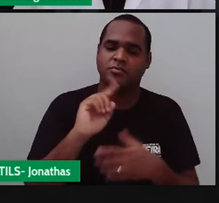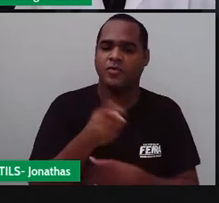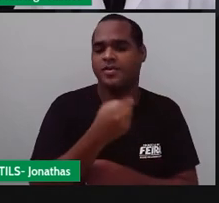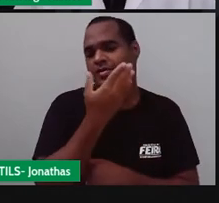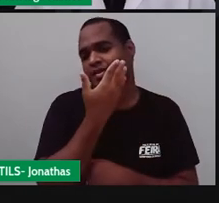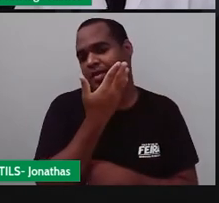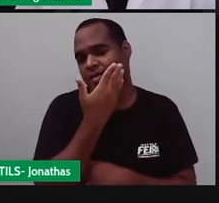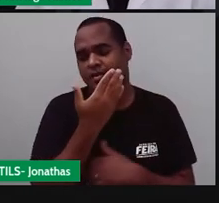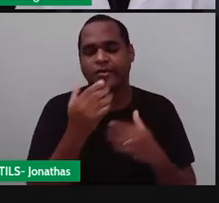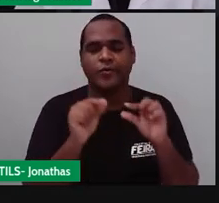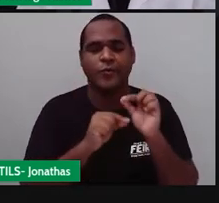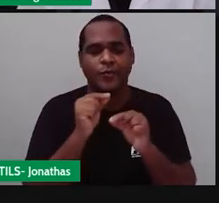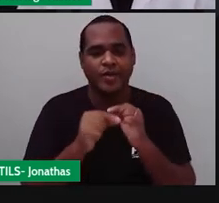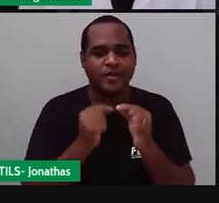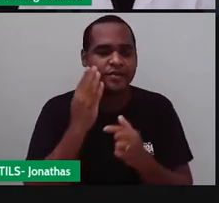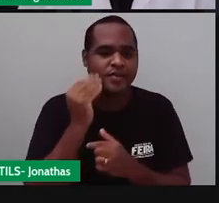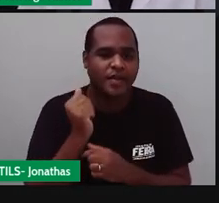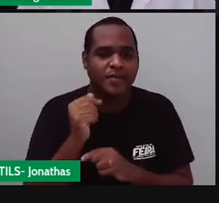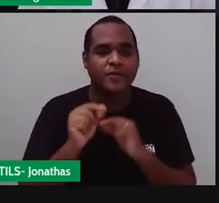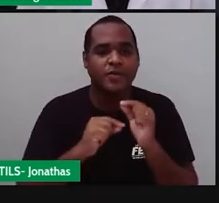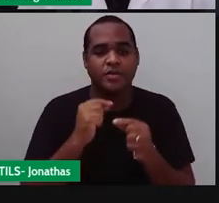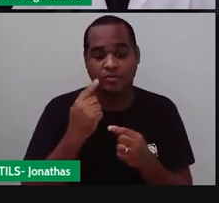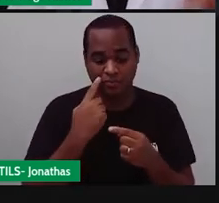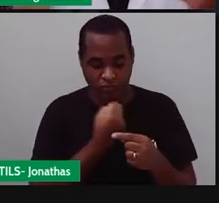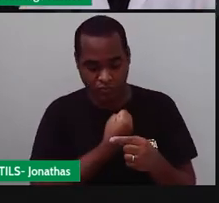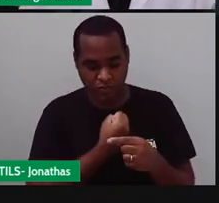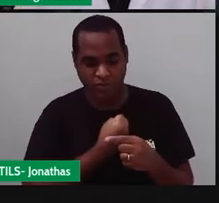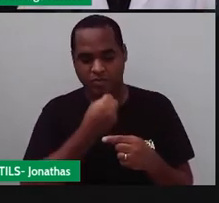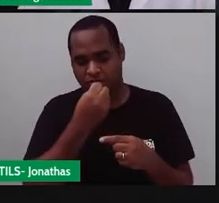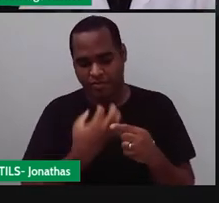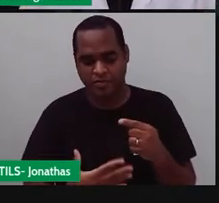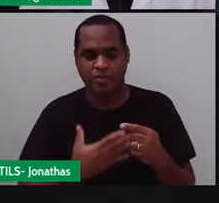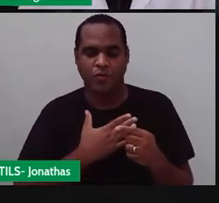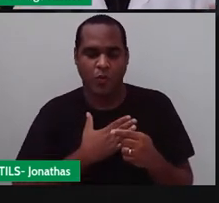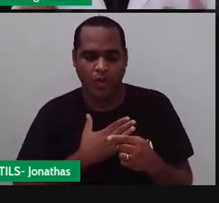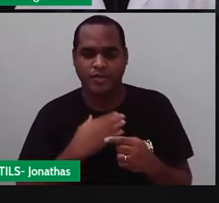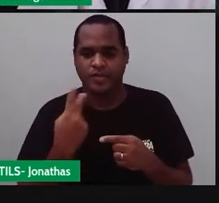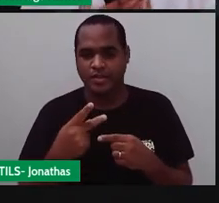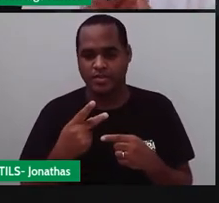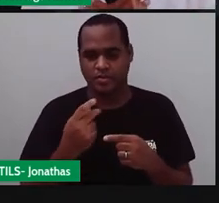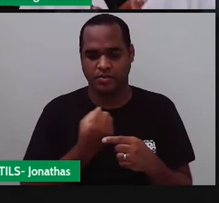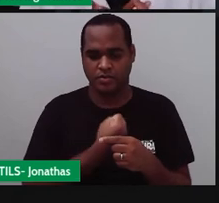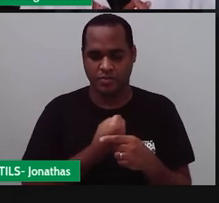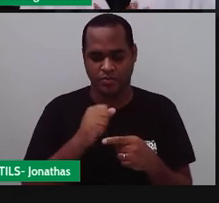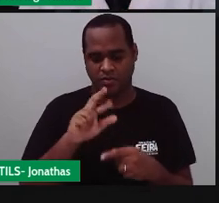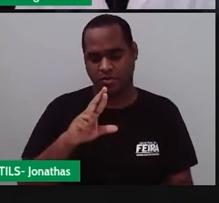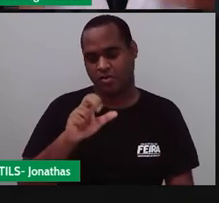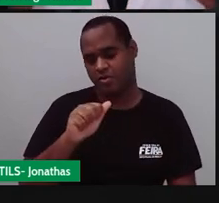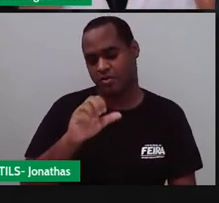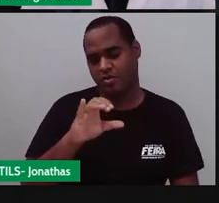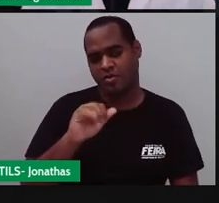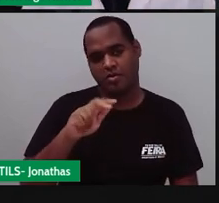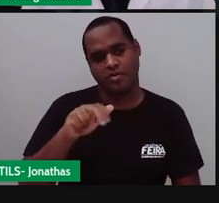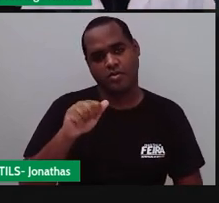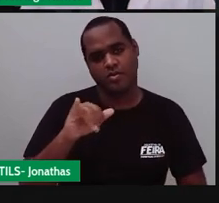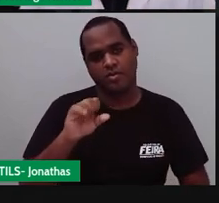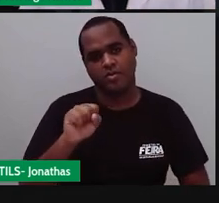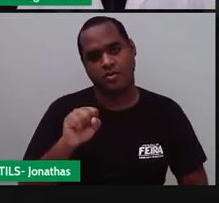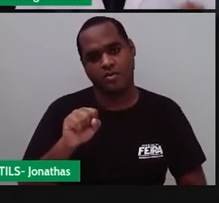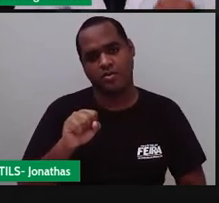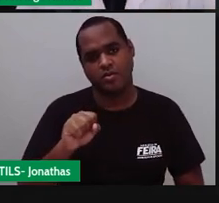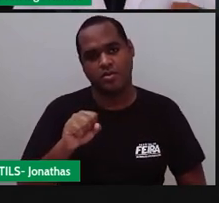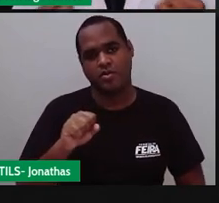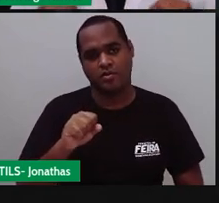né números que são chamados de racionais e que eles fazem parte de situações da nossa vida do mundo real